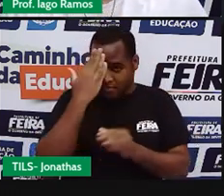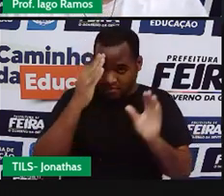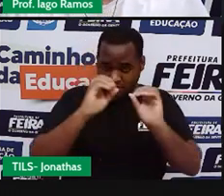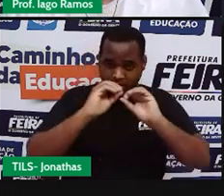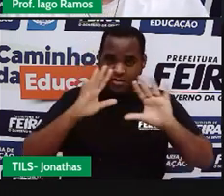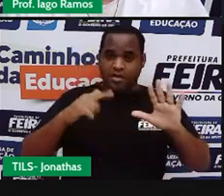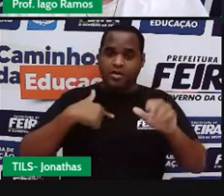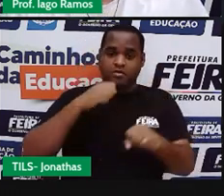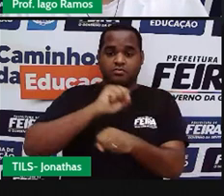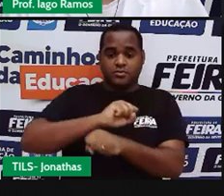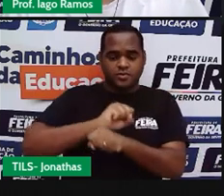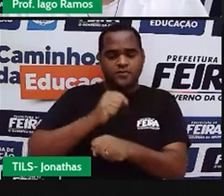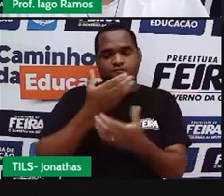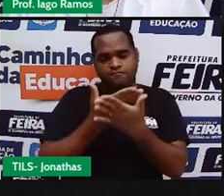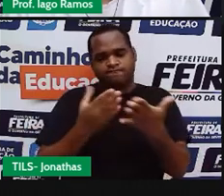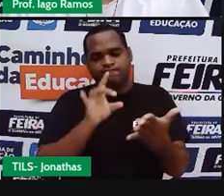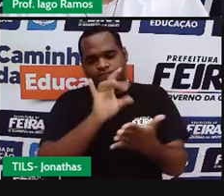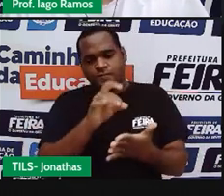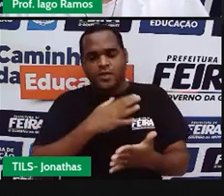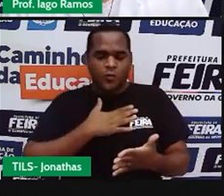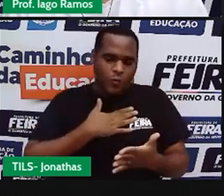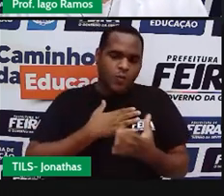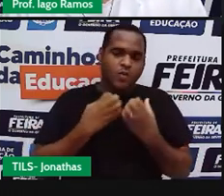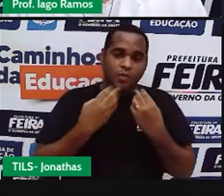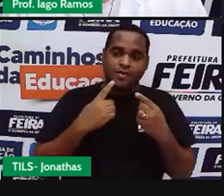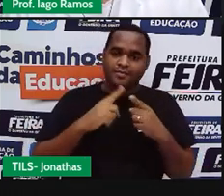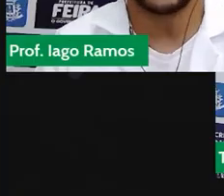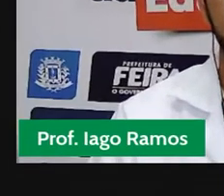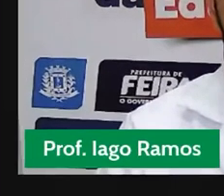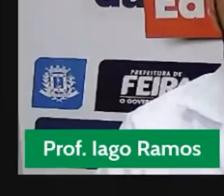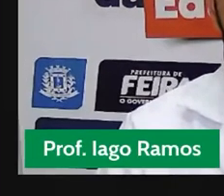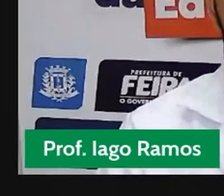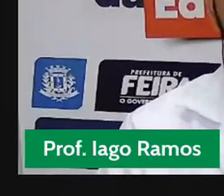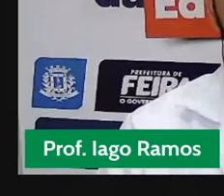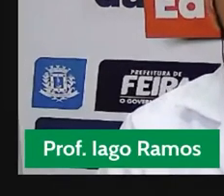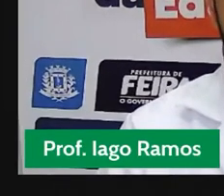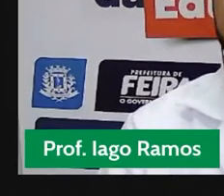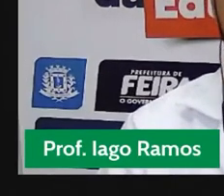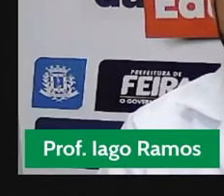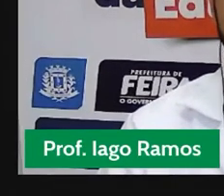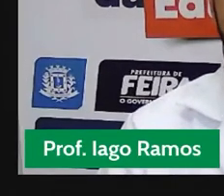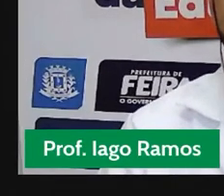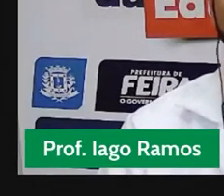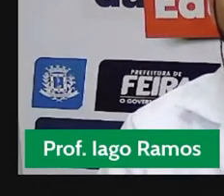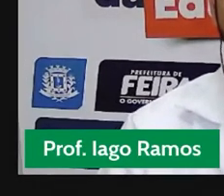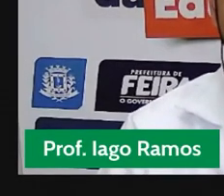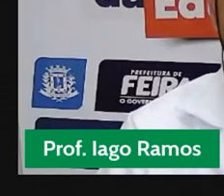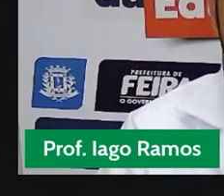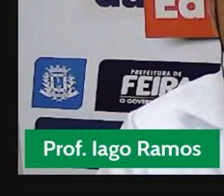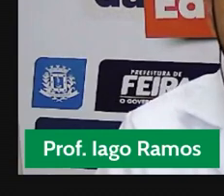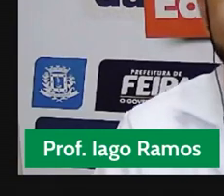Bom, eu espero que você goste. Já vou fazer a mágica de novo em 3, 2, 1. Desapareceu.